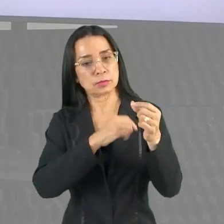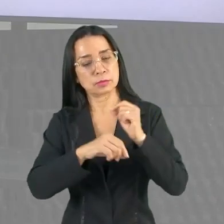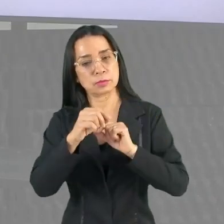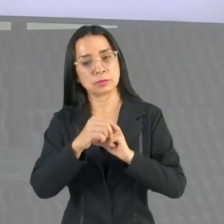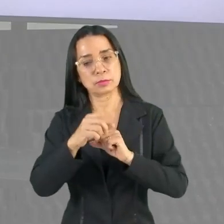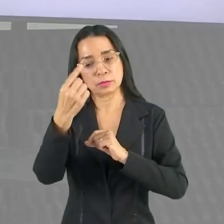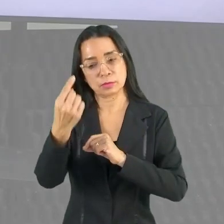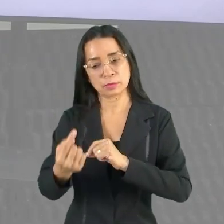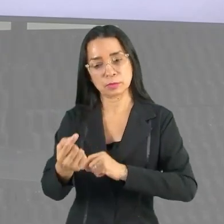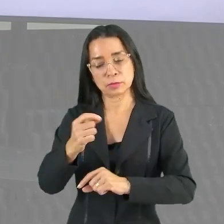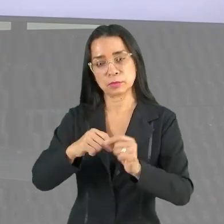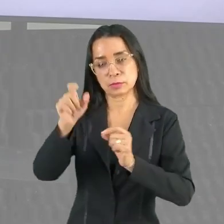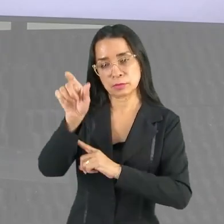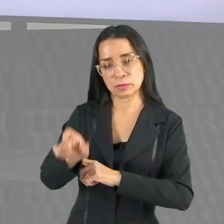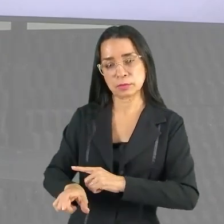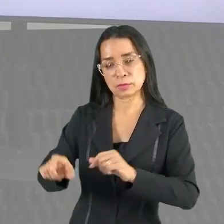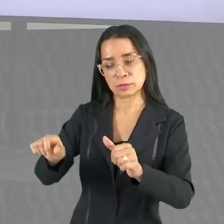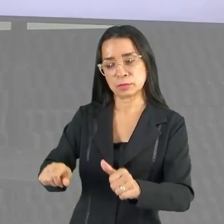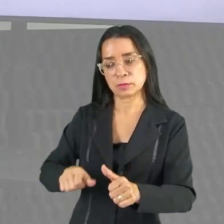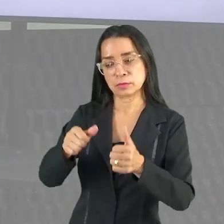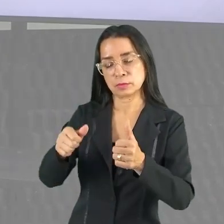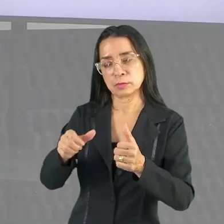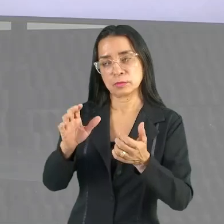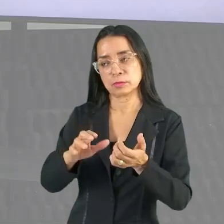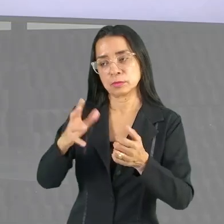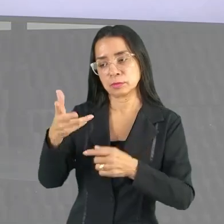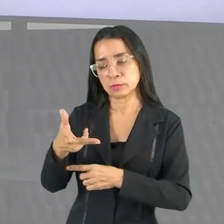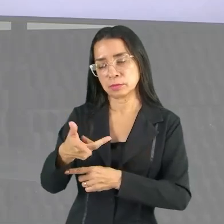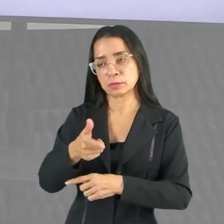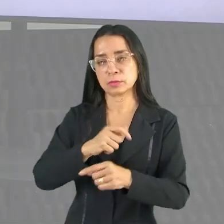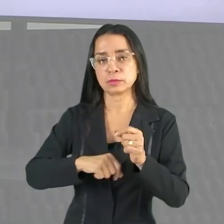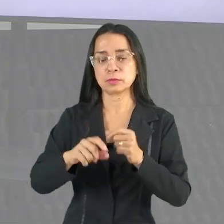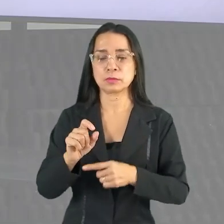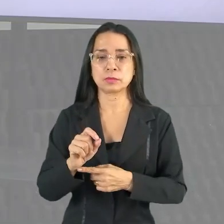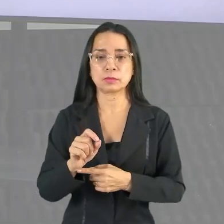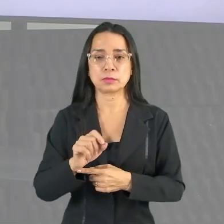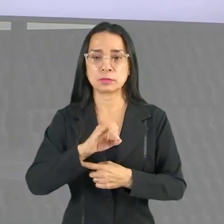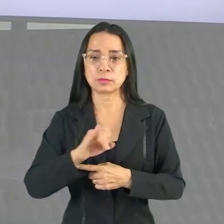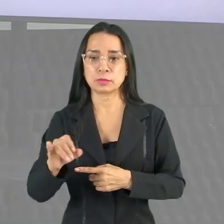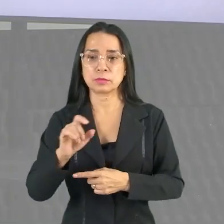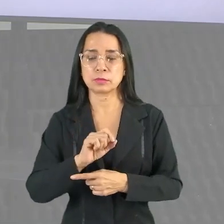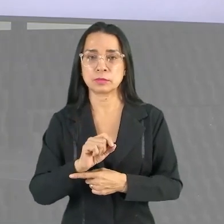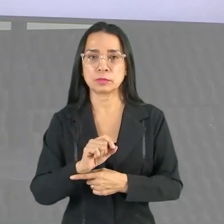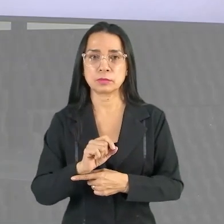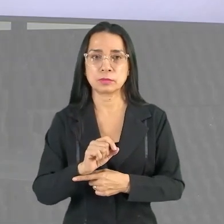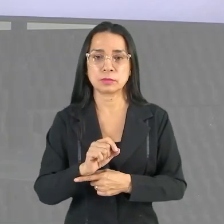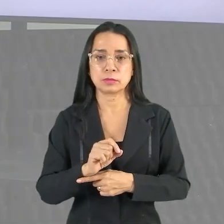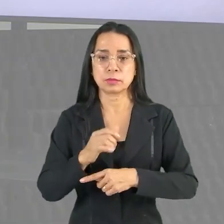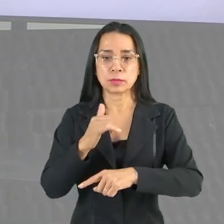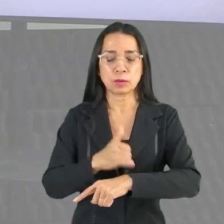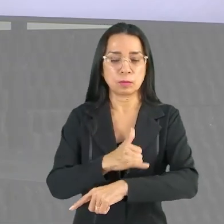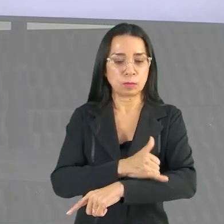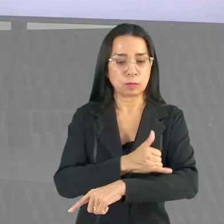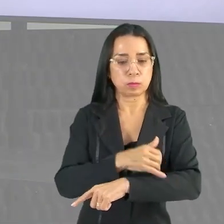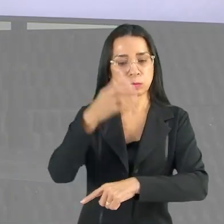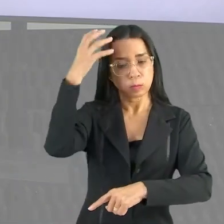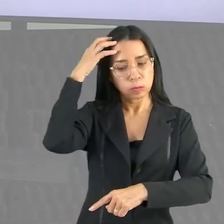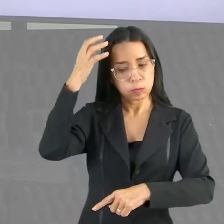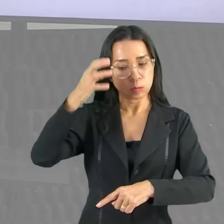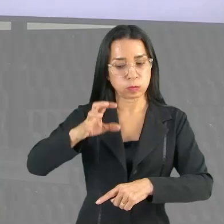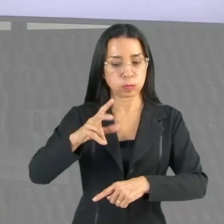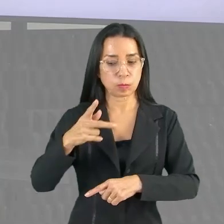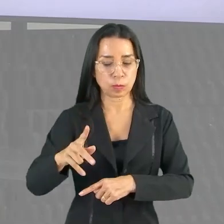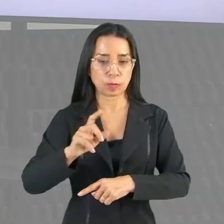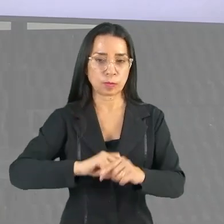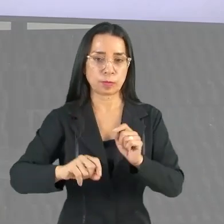por melhorar. Melhorar o quê? Aqueles atributos que a gente falou. Então se ele é obeso, a culpa é dele.